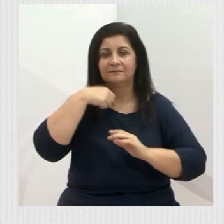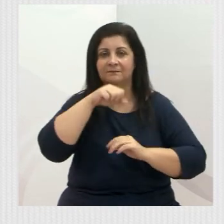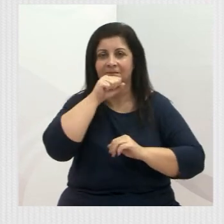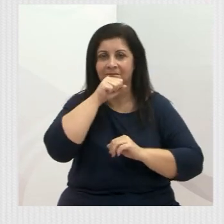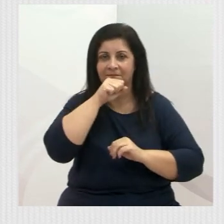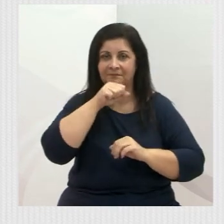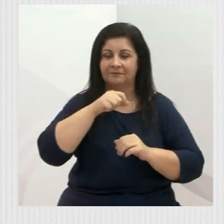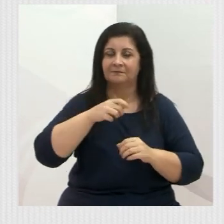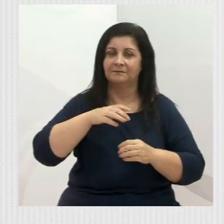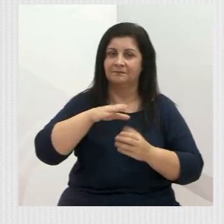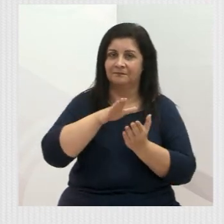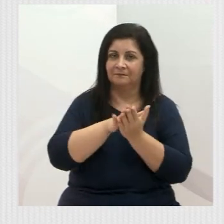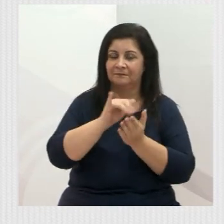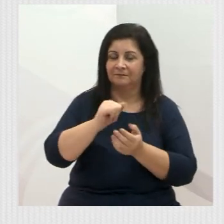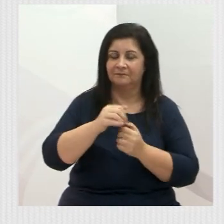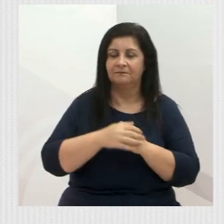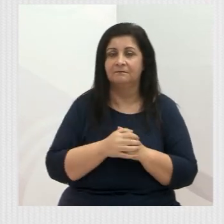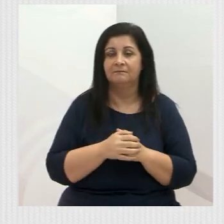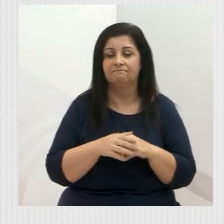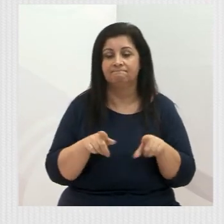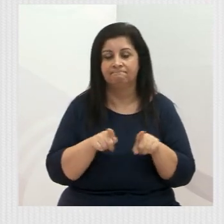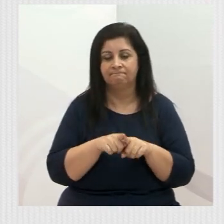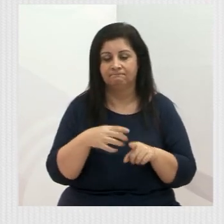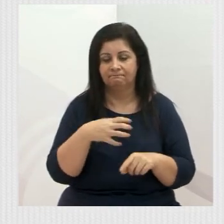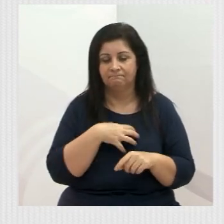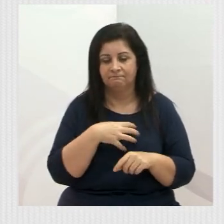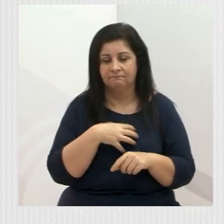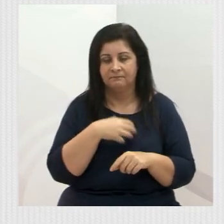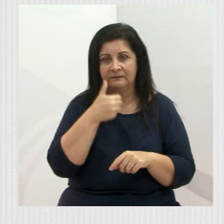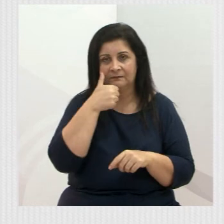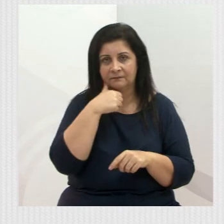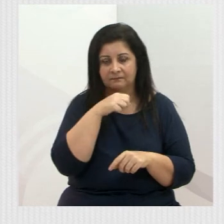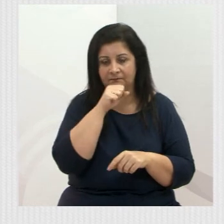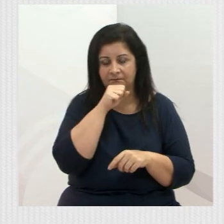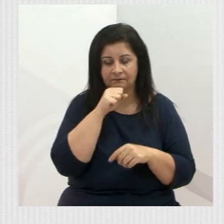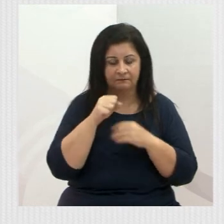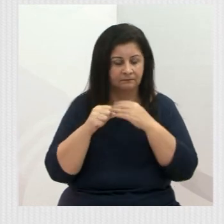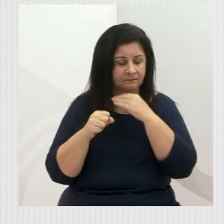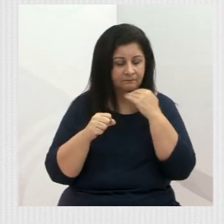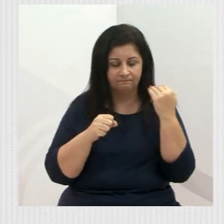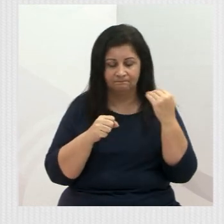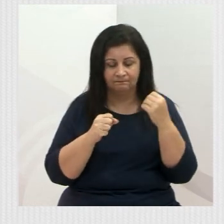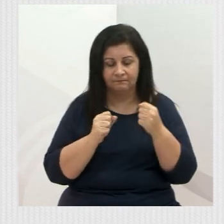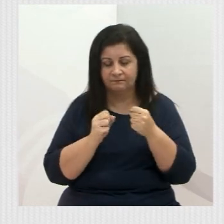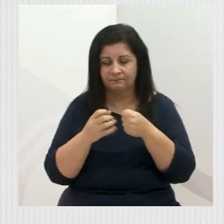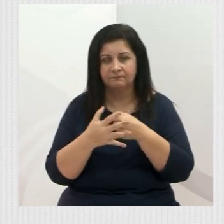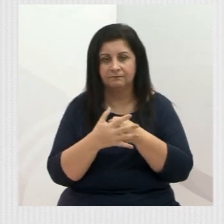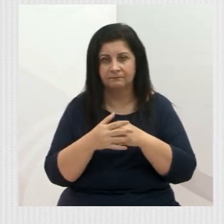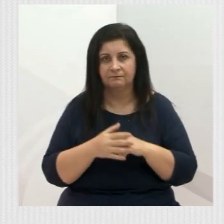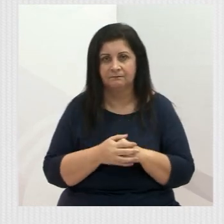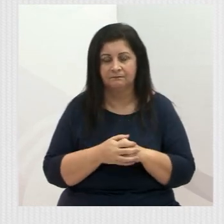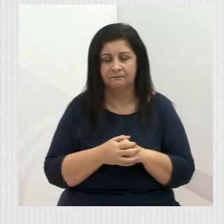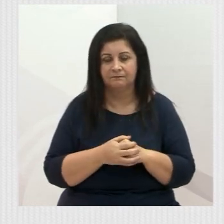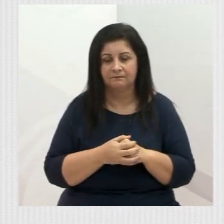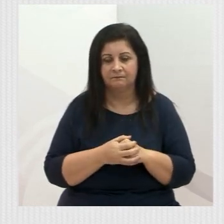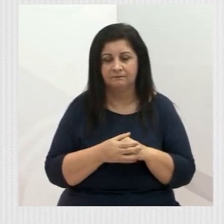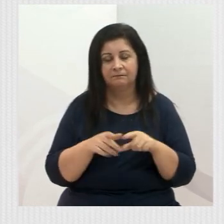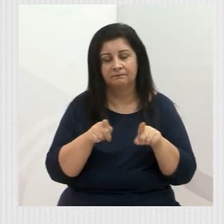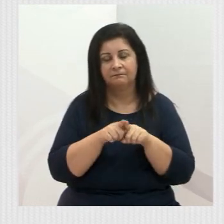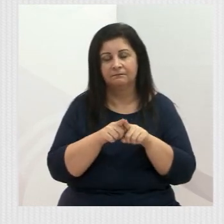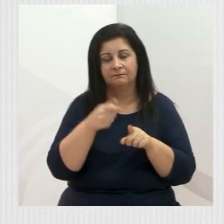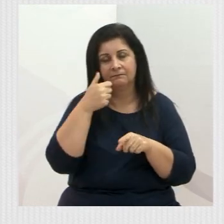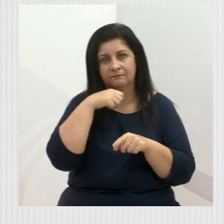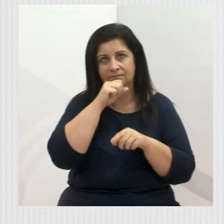afora. E meus sentimentos, aquelas mães que perderam sua vida vítima da Covid e aquelas também que já estão no céu.